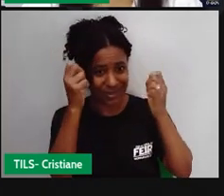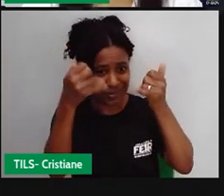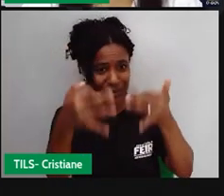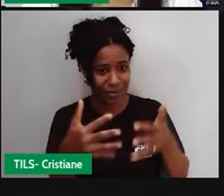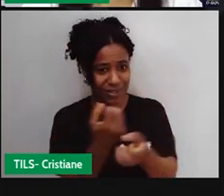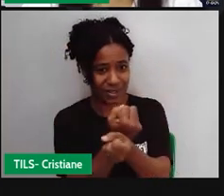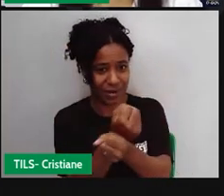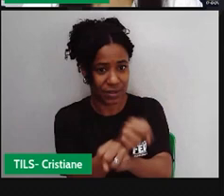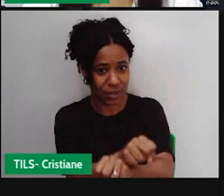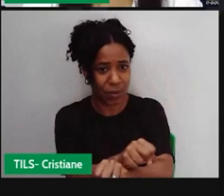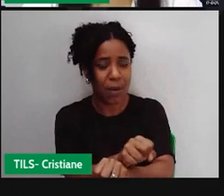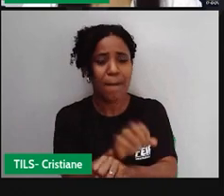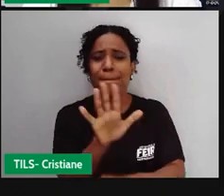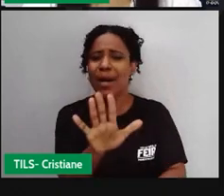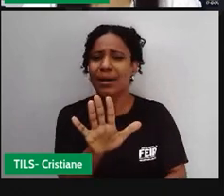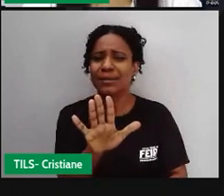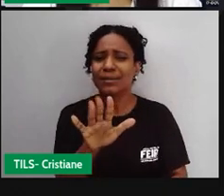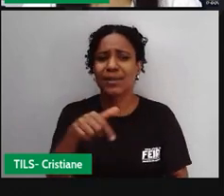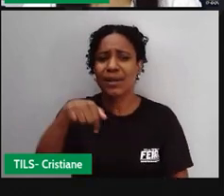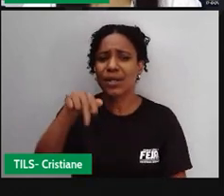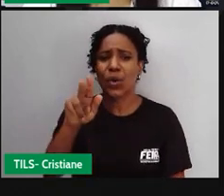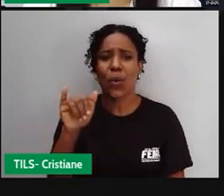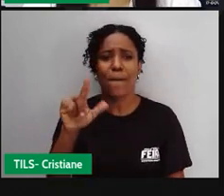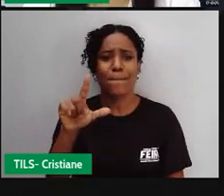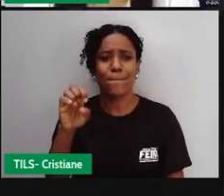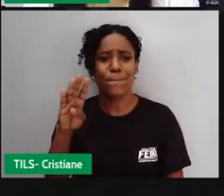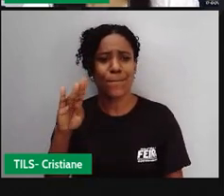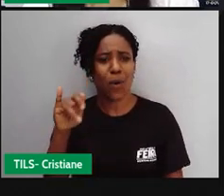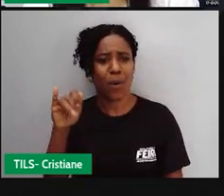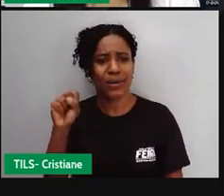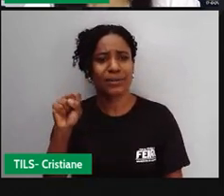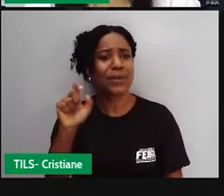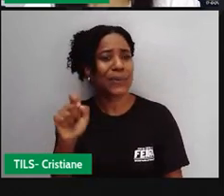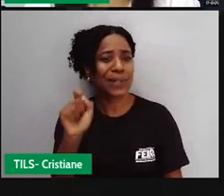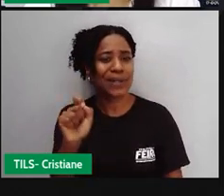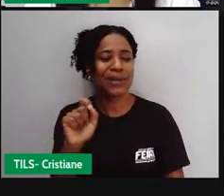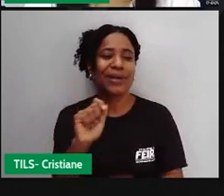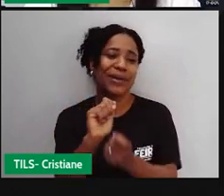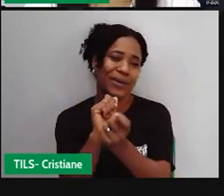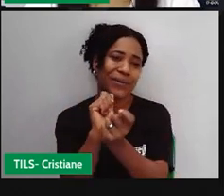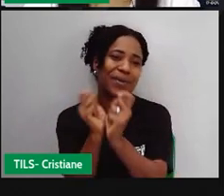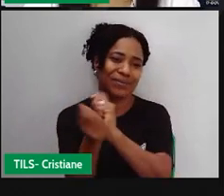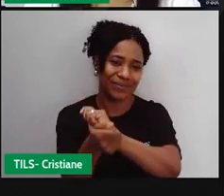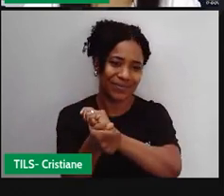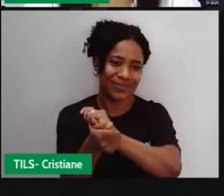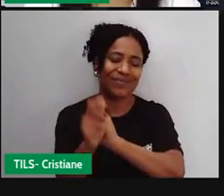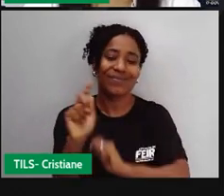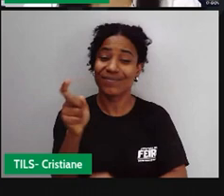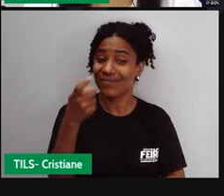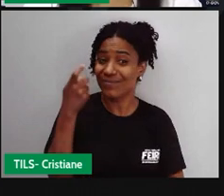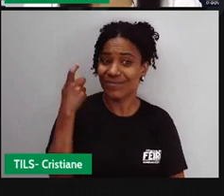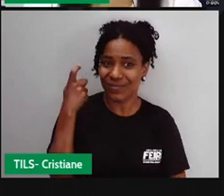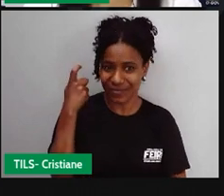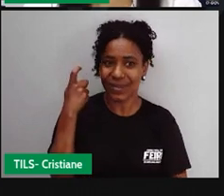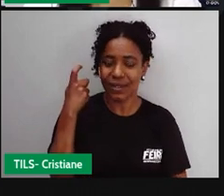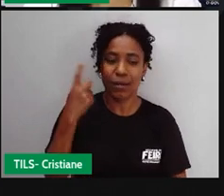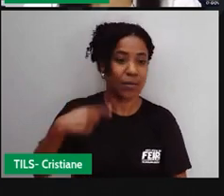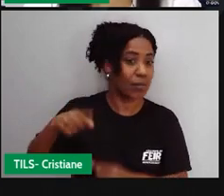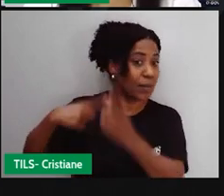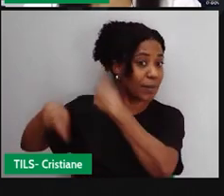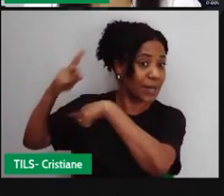Quilombolas são os descendentes e remanescentes de comunidades formadas por